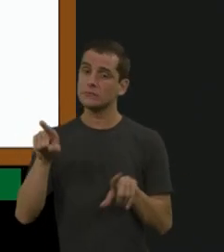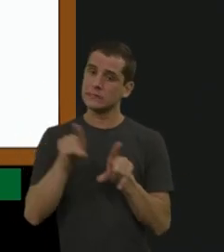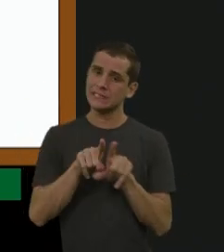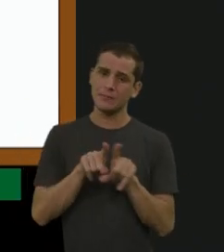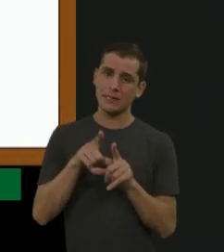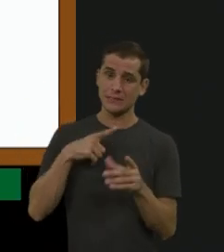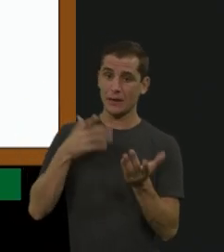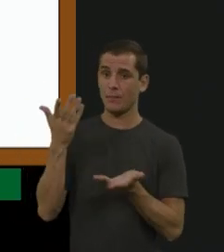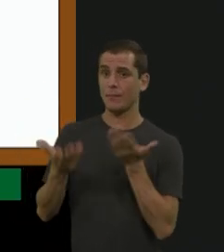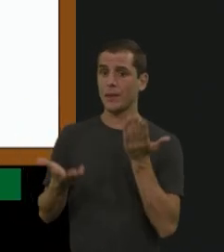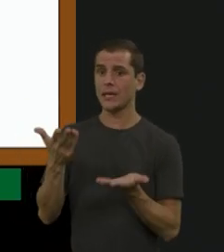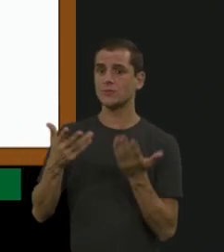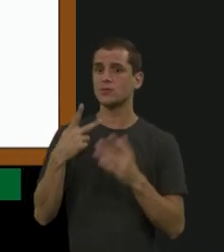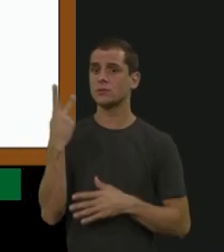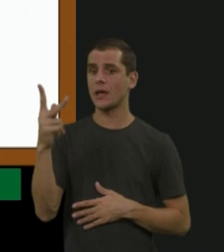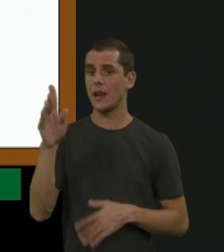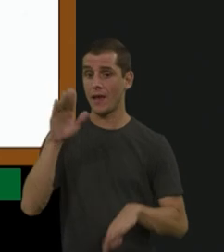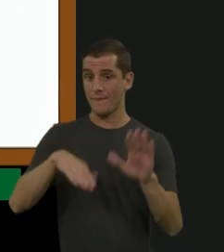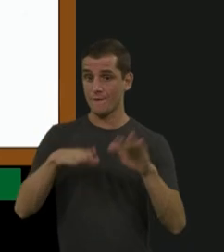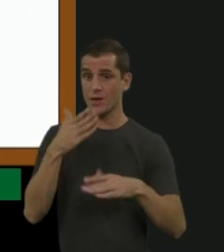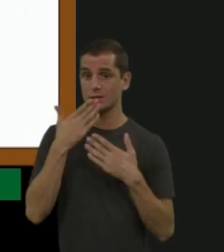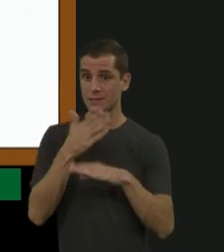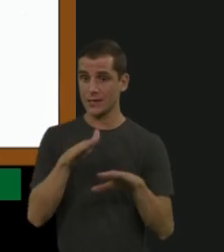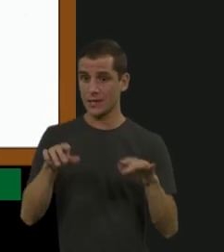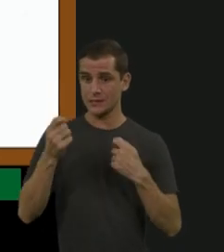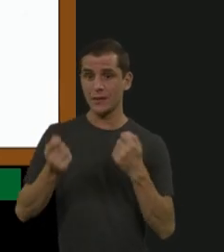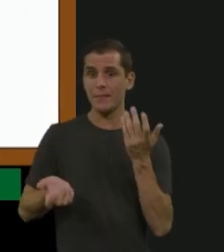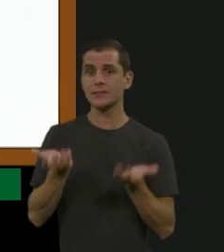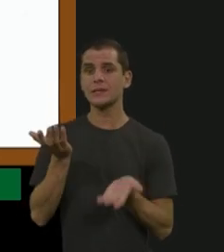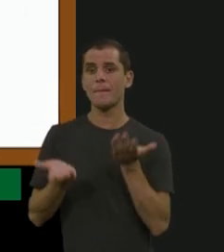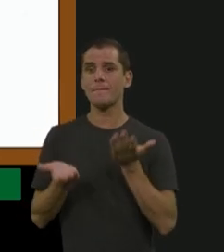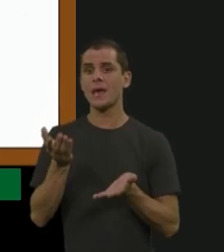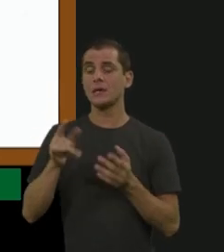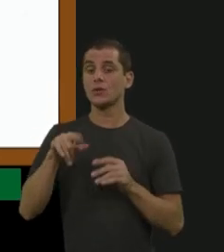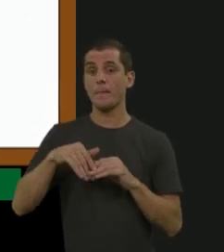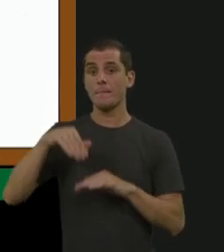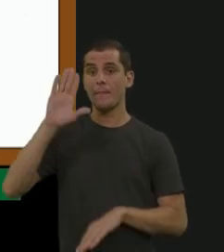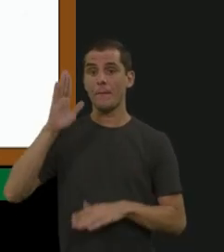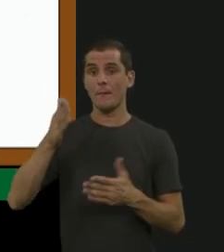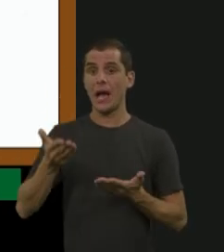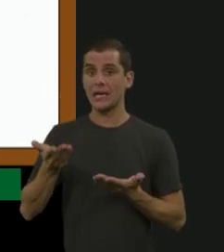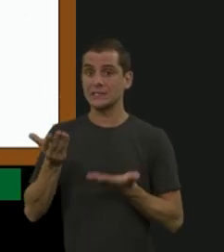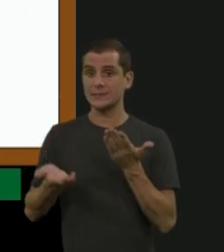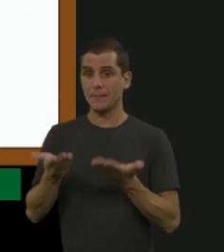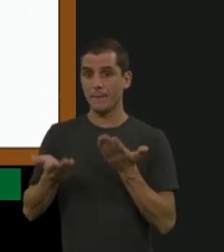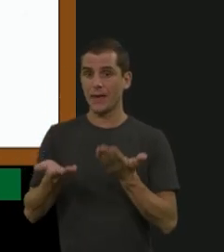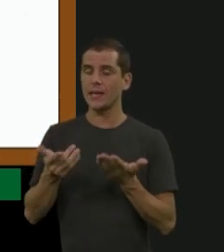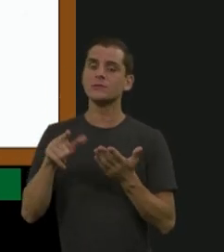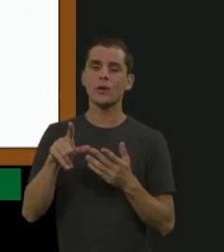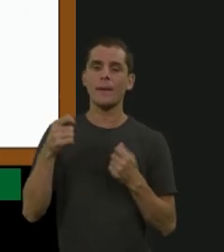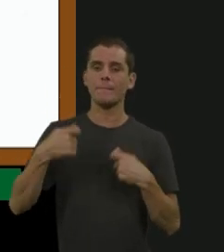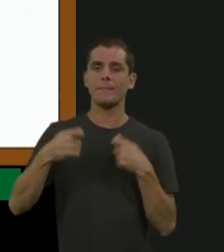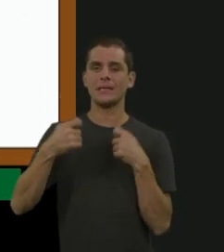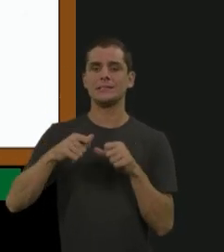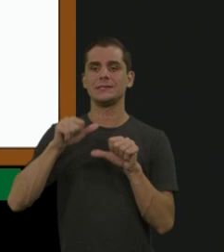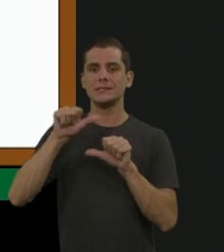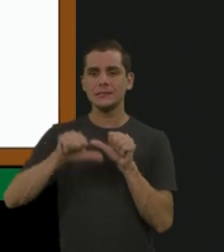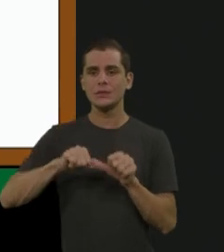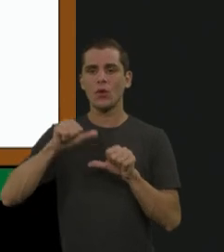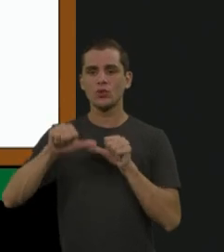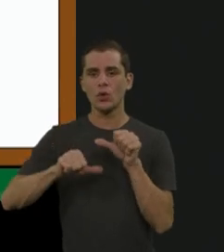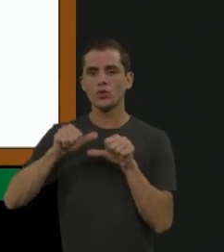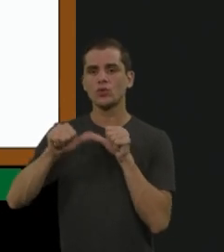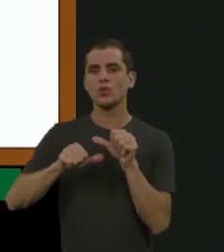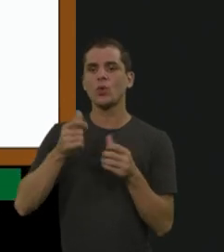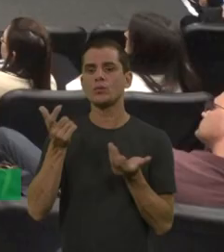com frequência, porque vai ganhando peso, e aí tem que fazer o ajuste do fator. e a gente sabe muito quando eles estão aplicando e também se eles